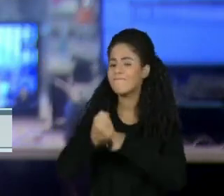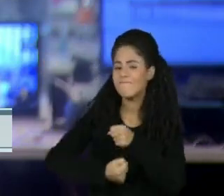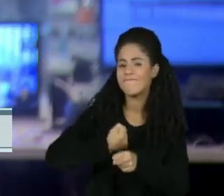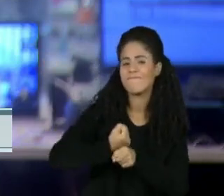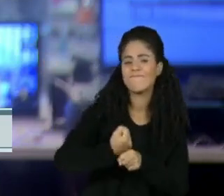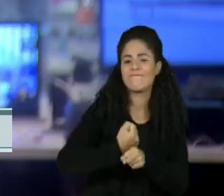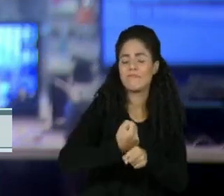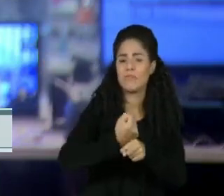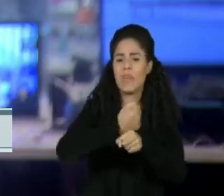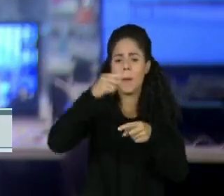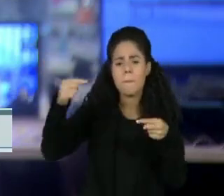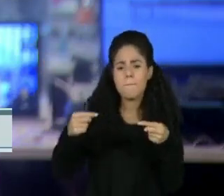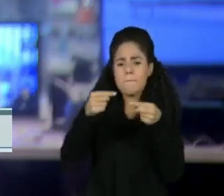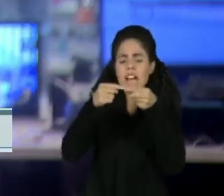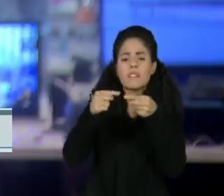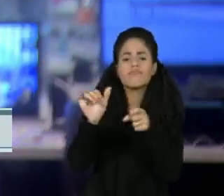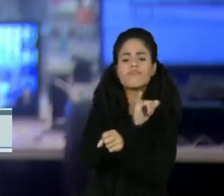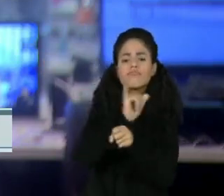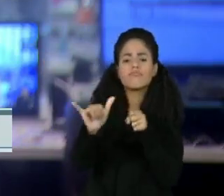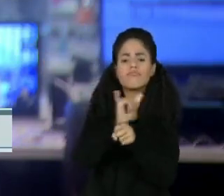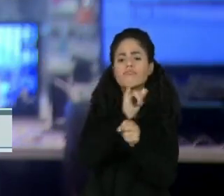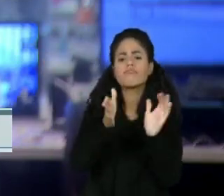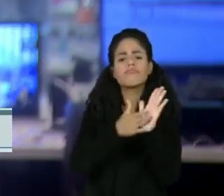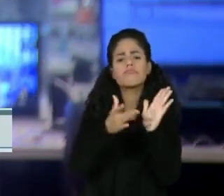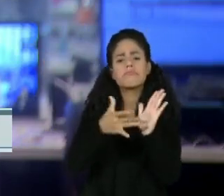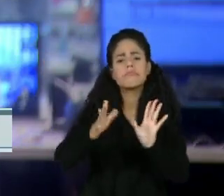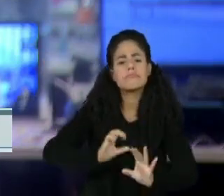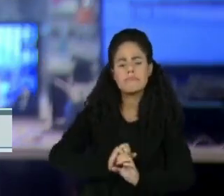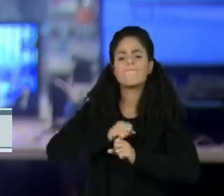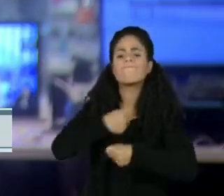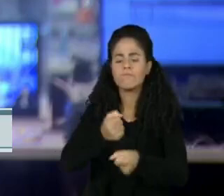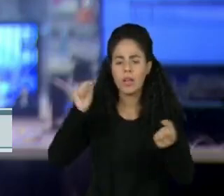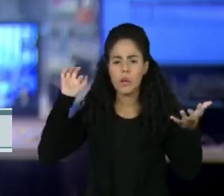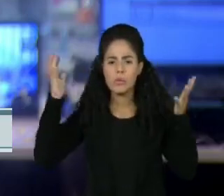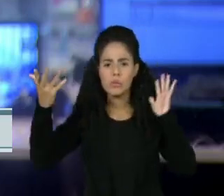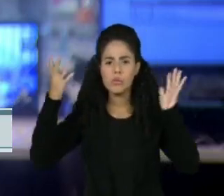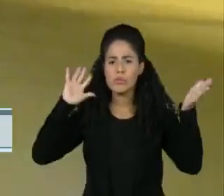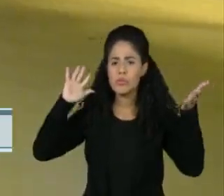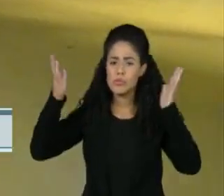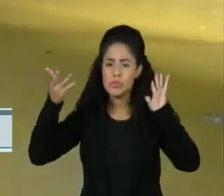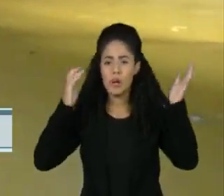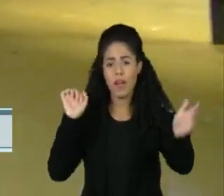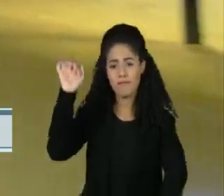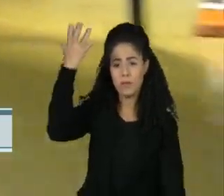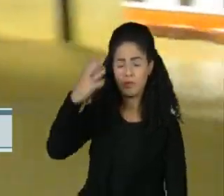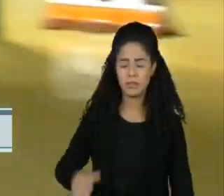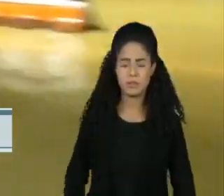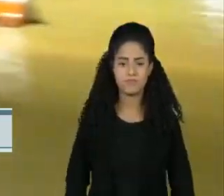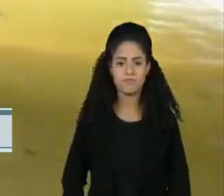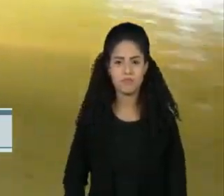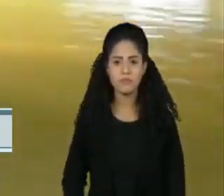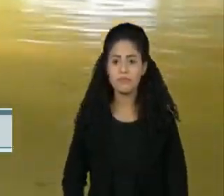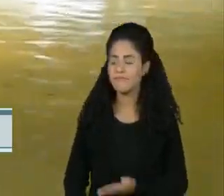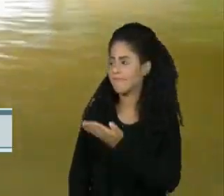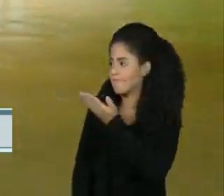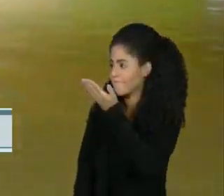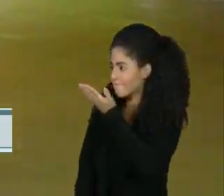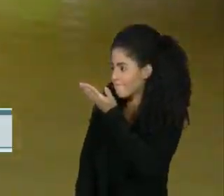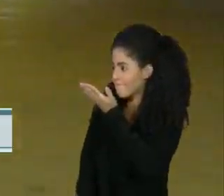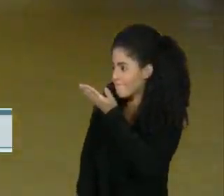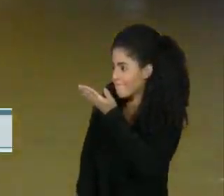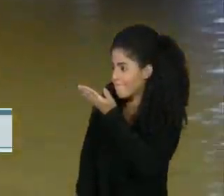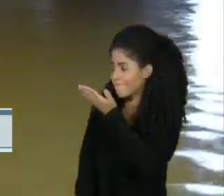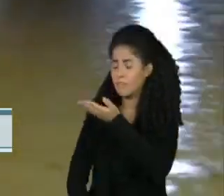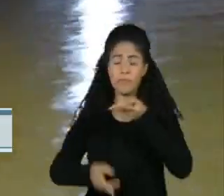O objetivo é propor um plano de ação para reduzir os danos sociais e econômicos. Cenas como essas viraram